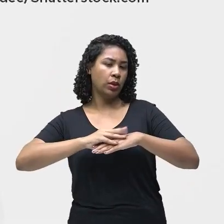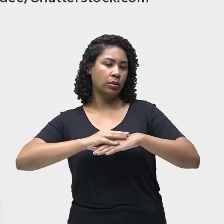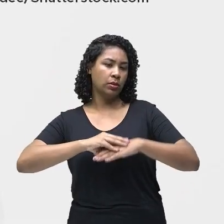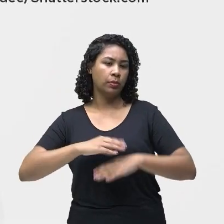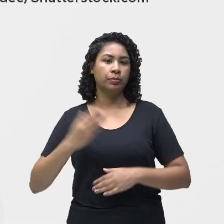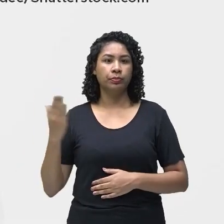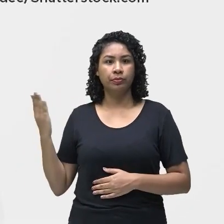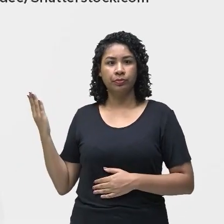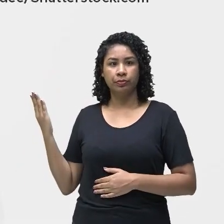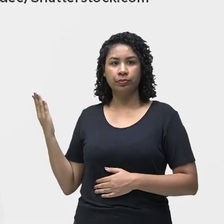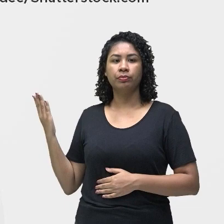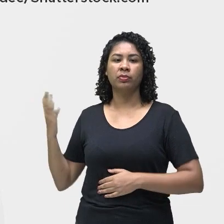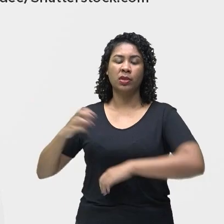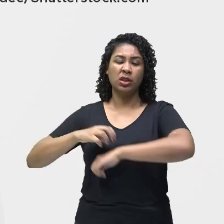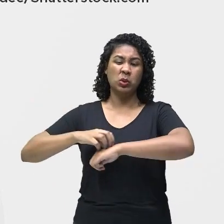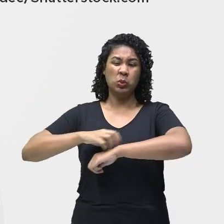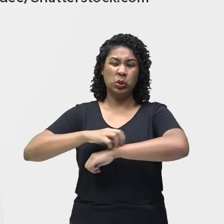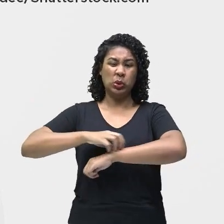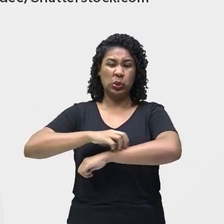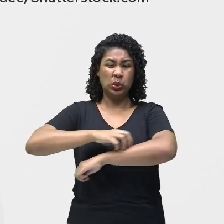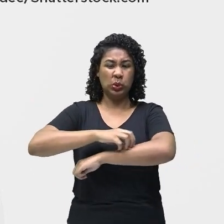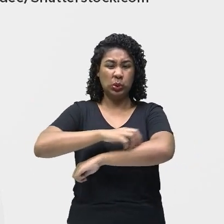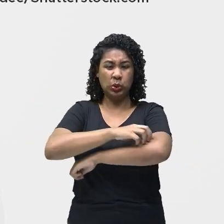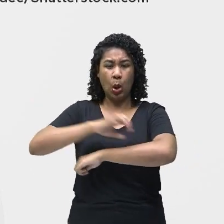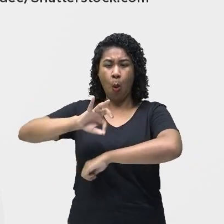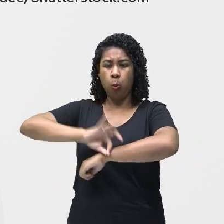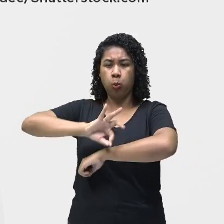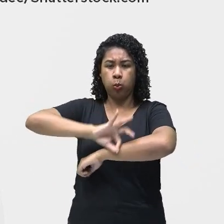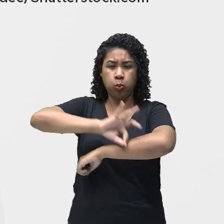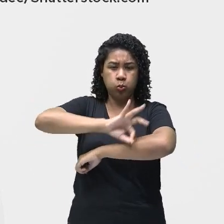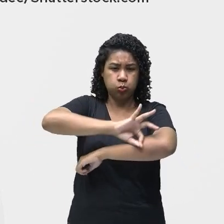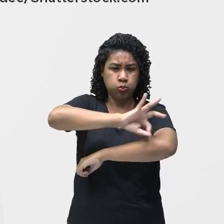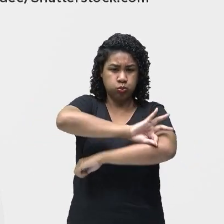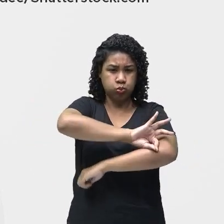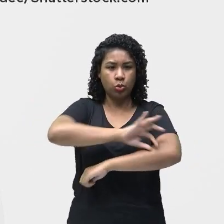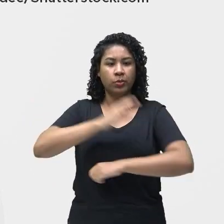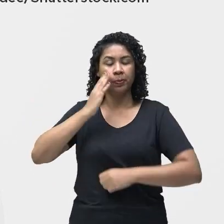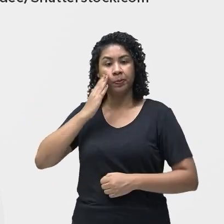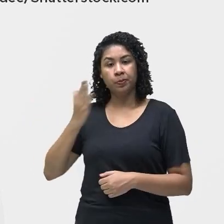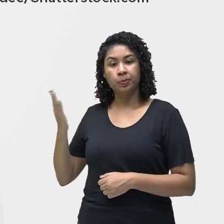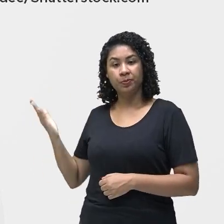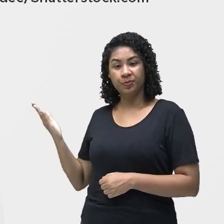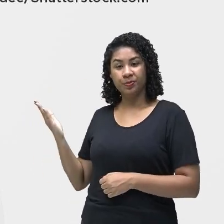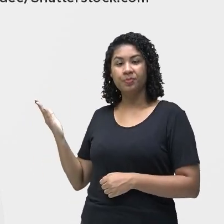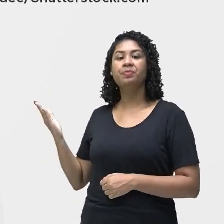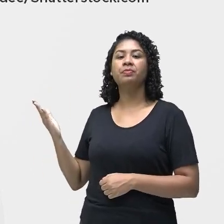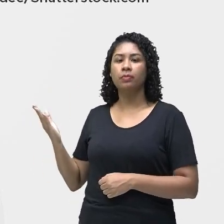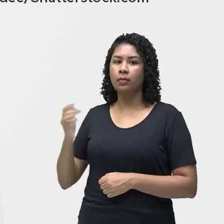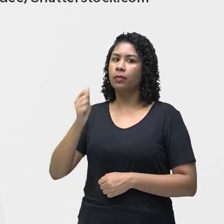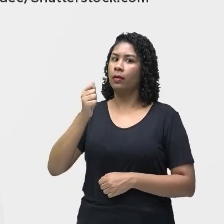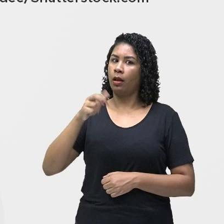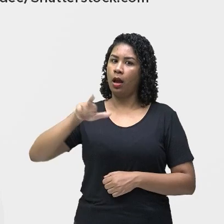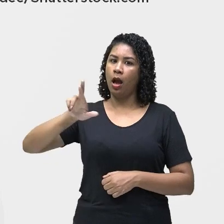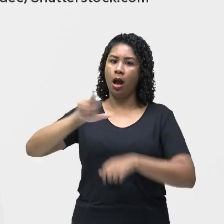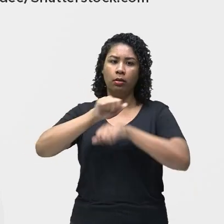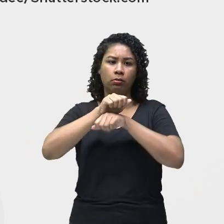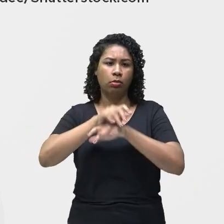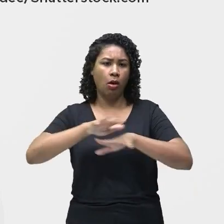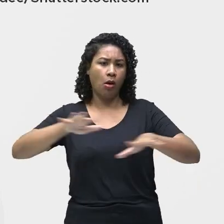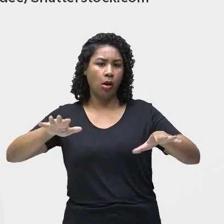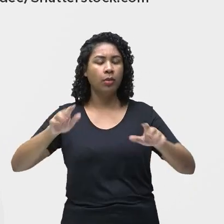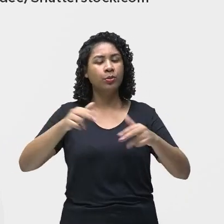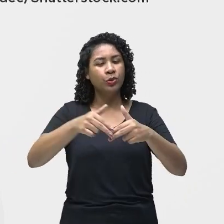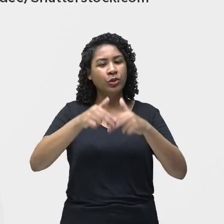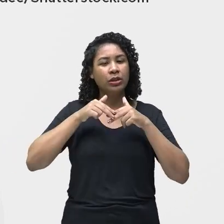Sarampo, catapora e rubéola são viroses transmitidas pelo ar e atingem principalmente